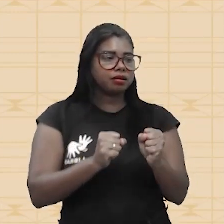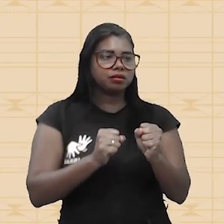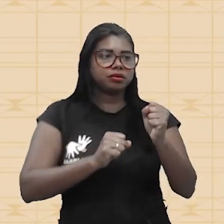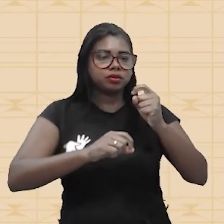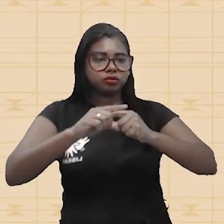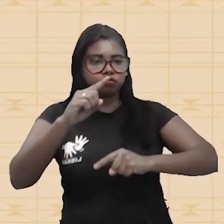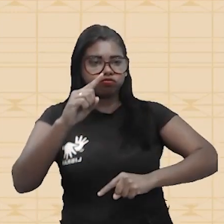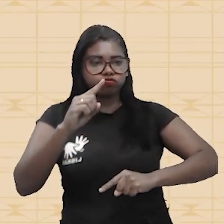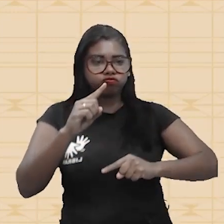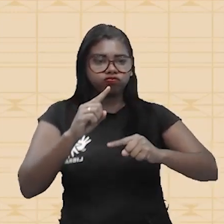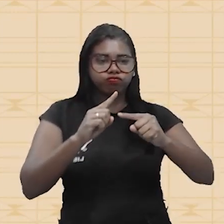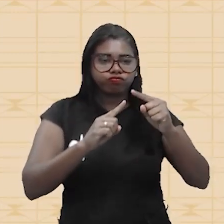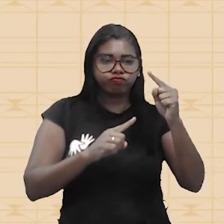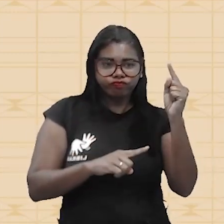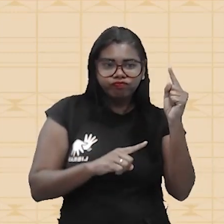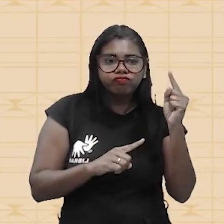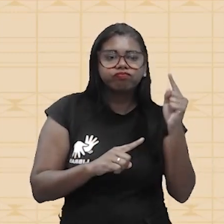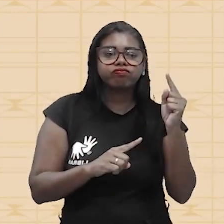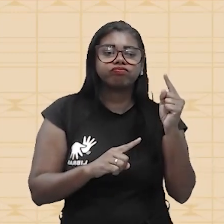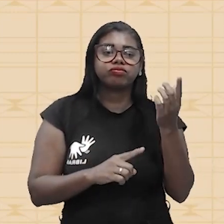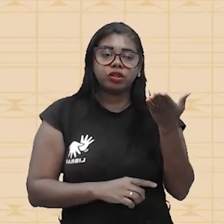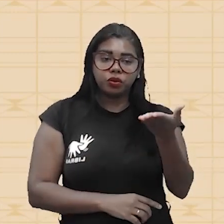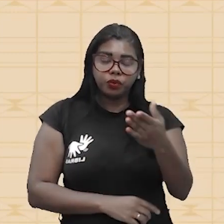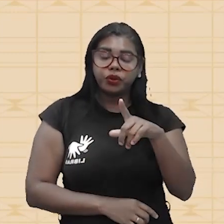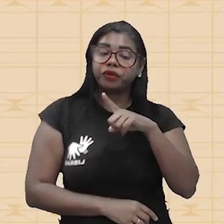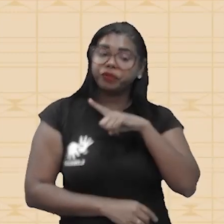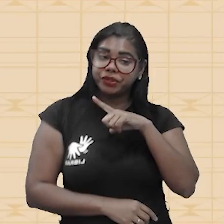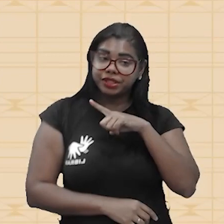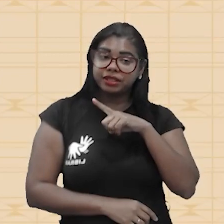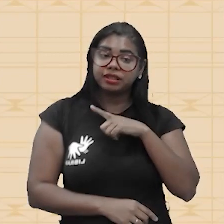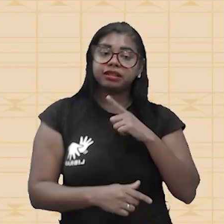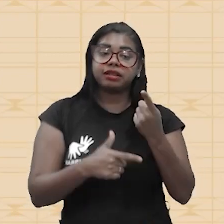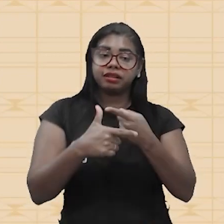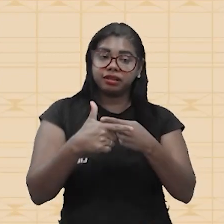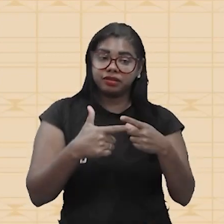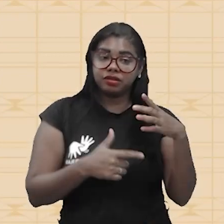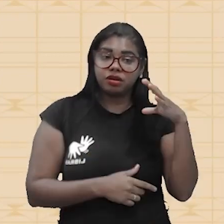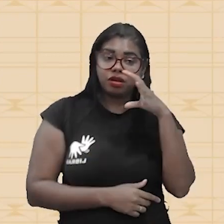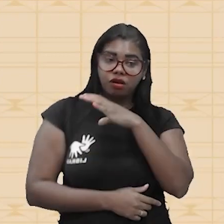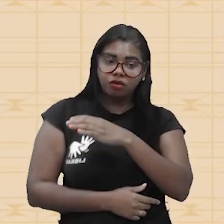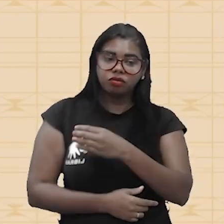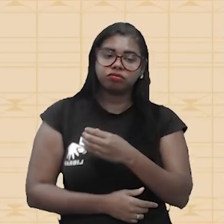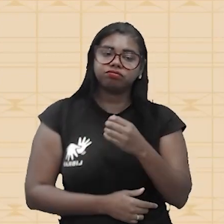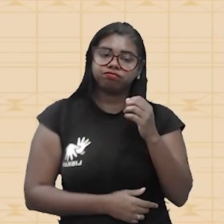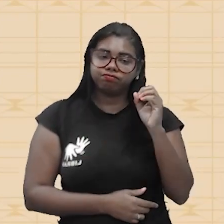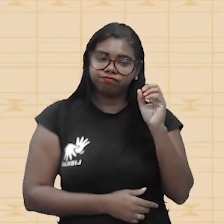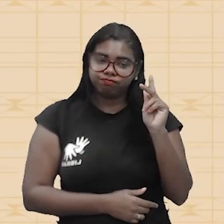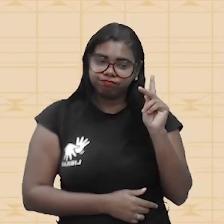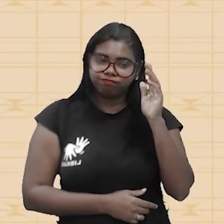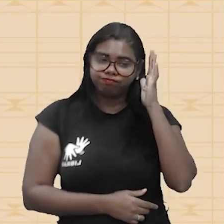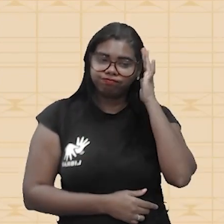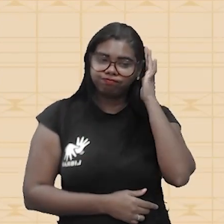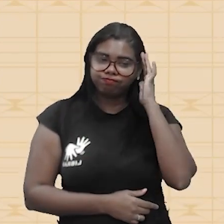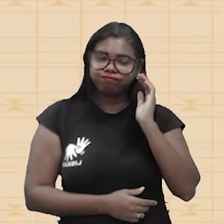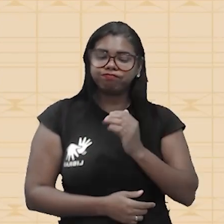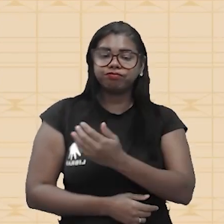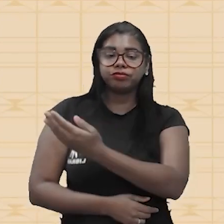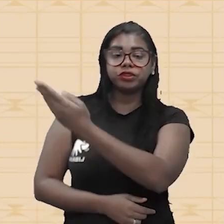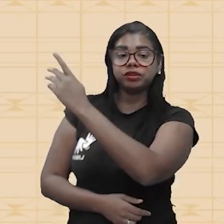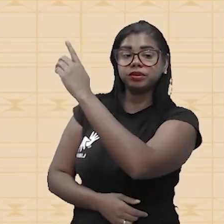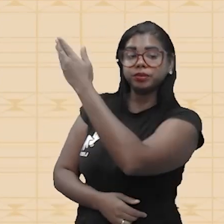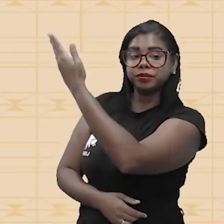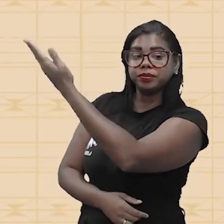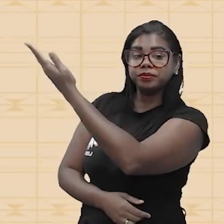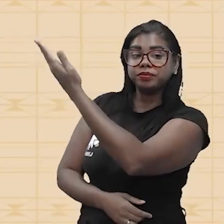pelo rendimento que você tem da divisão dos calores. Belezinha? Então, a máquina ideal de Sade